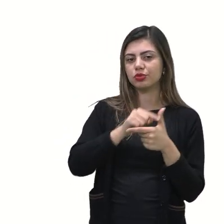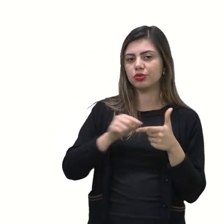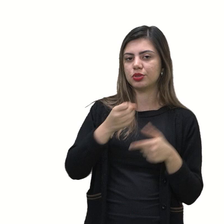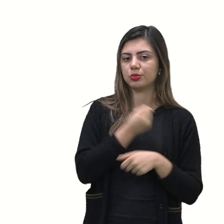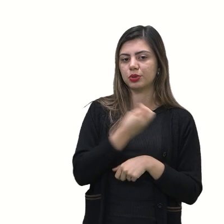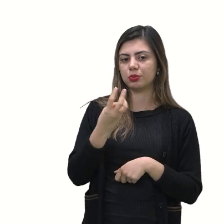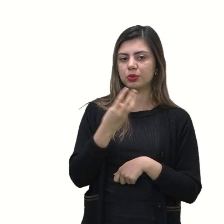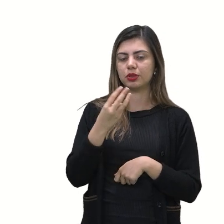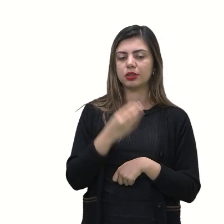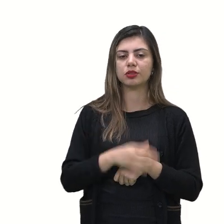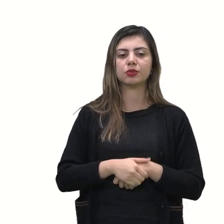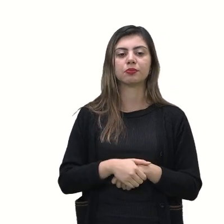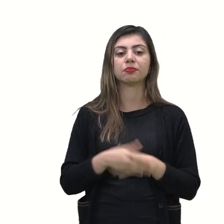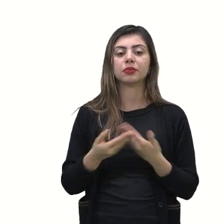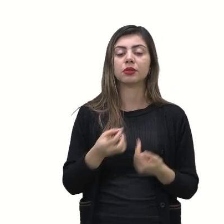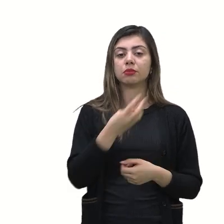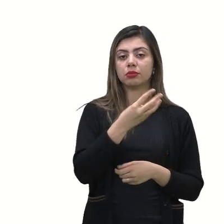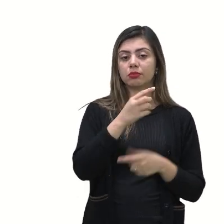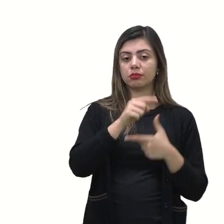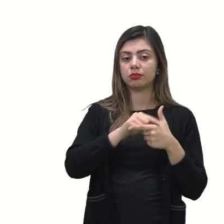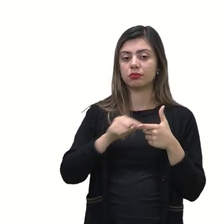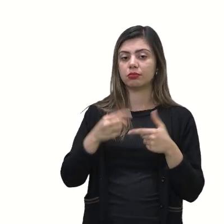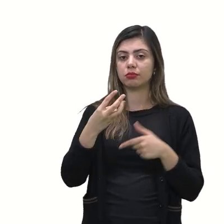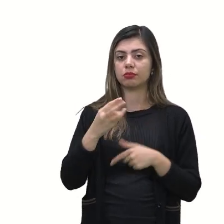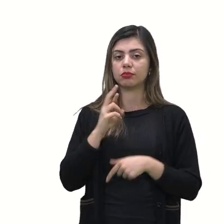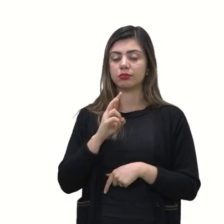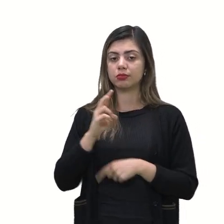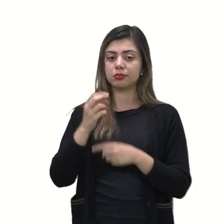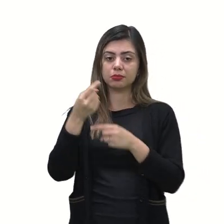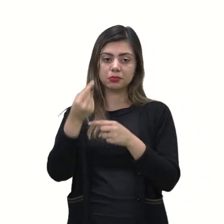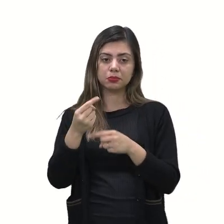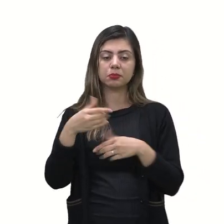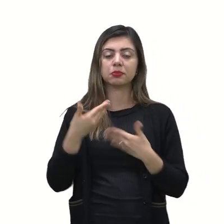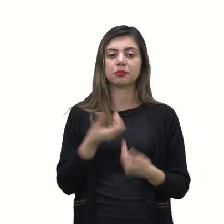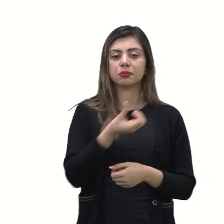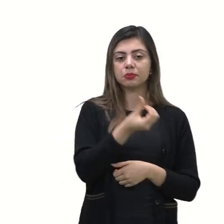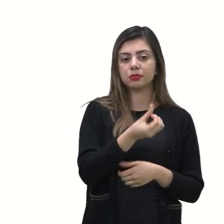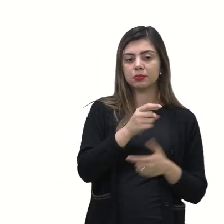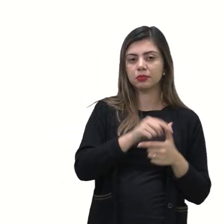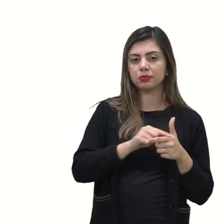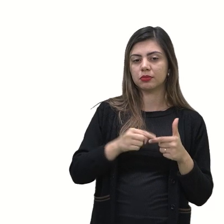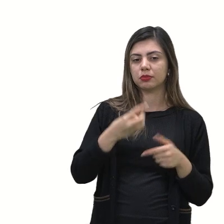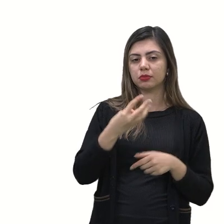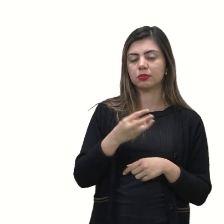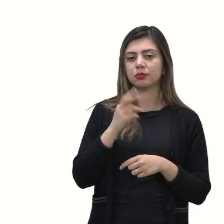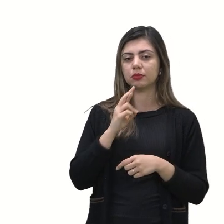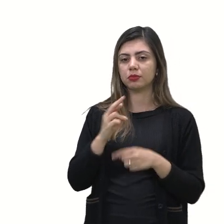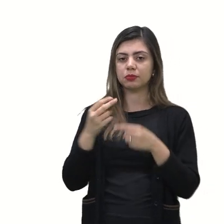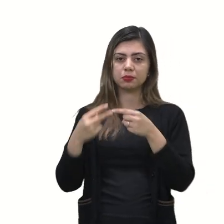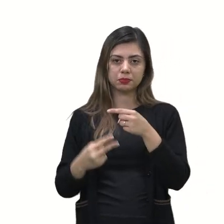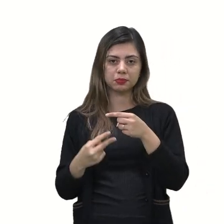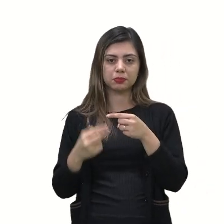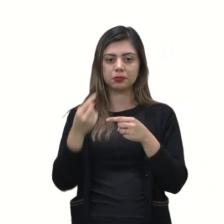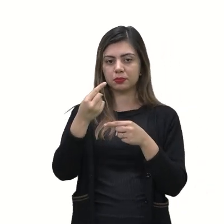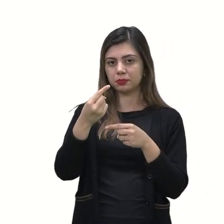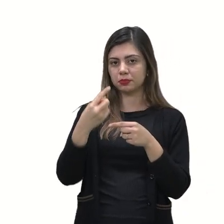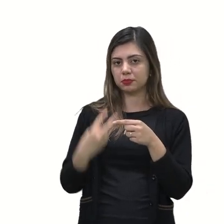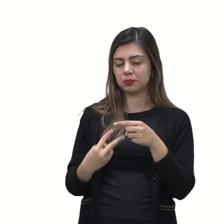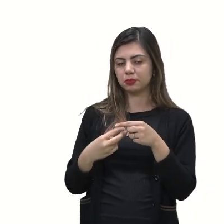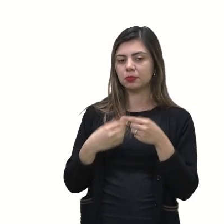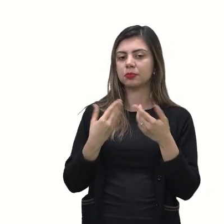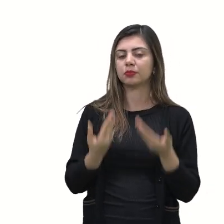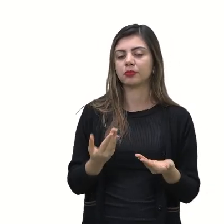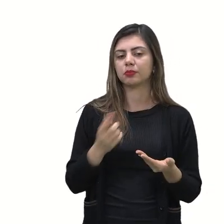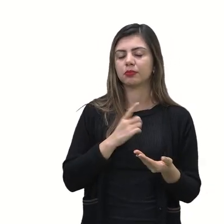olha lá 3 dividido por 3 é 1 6 dividido por 3 é 2 opa como eu